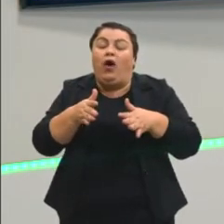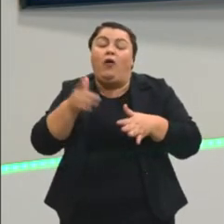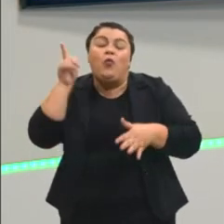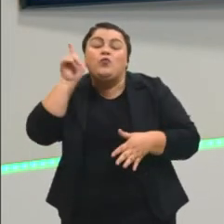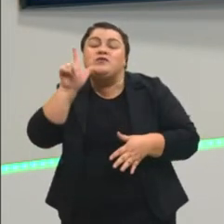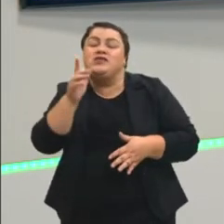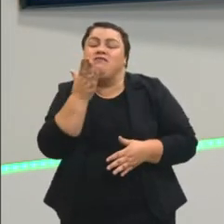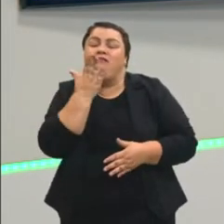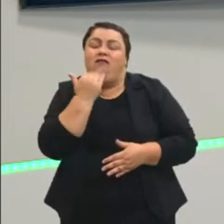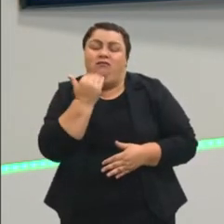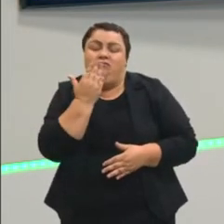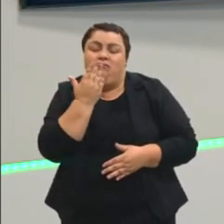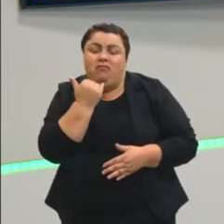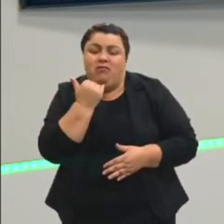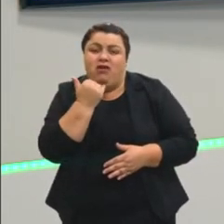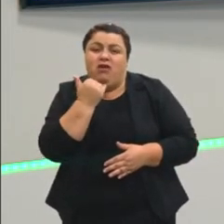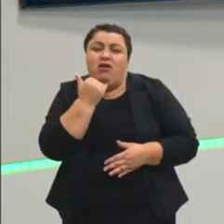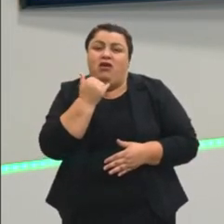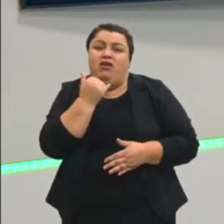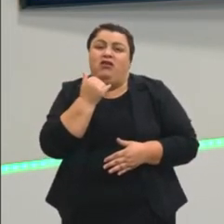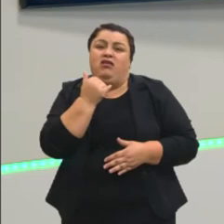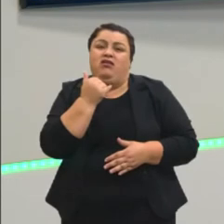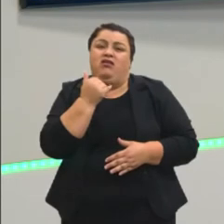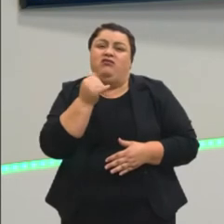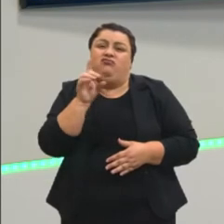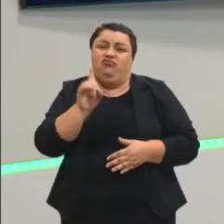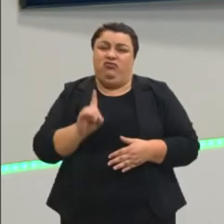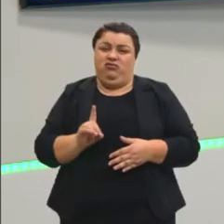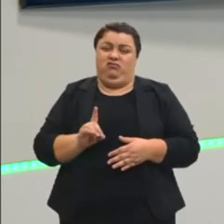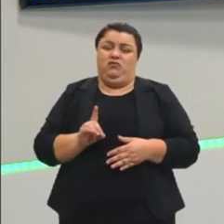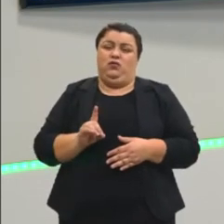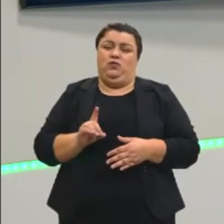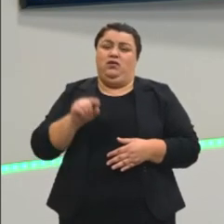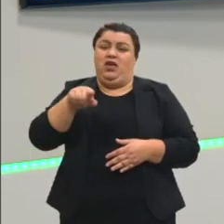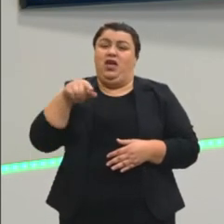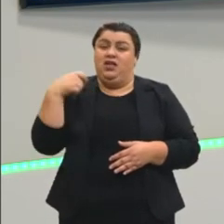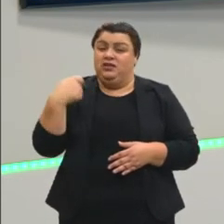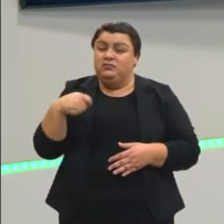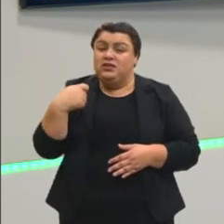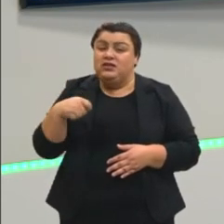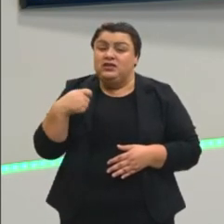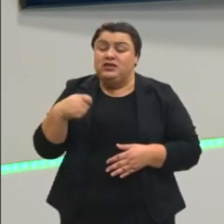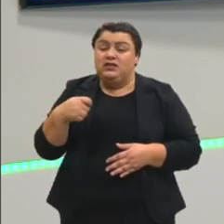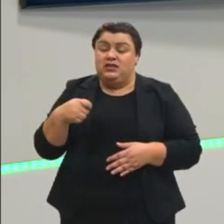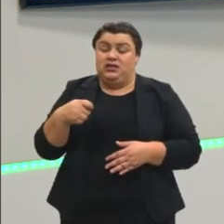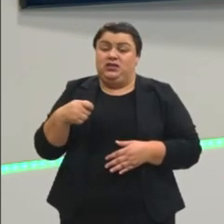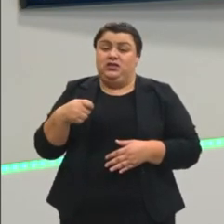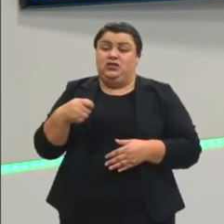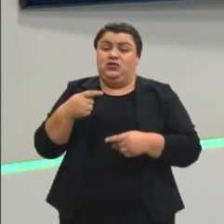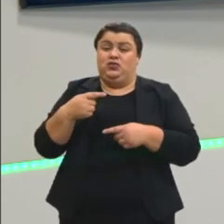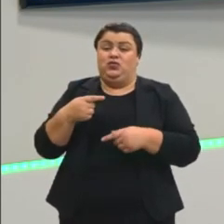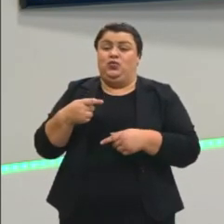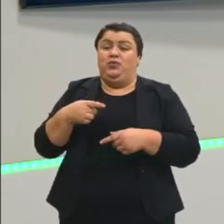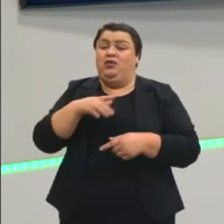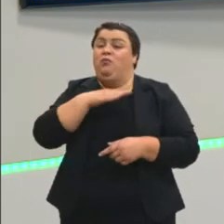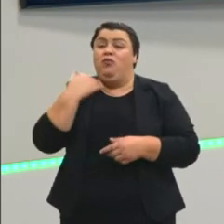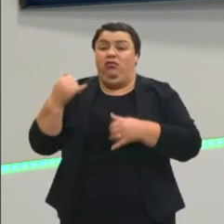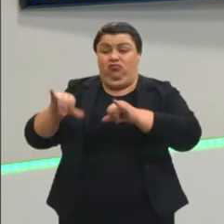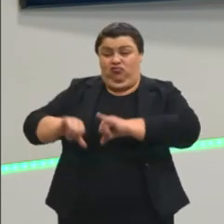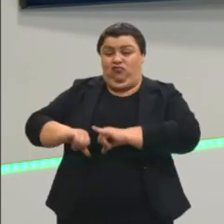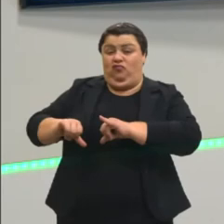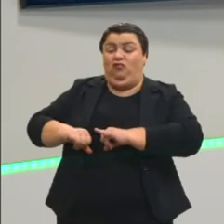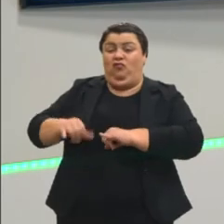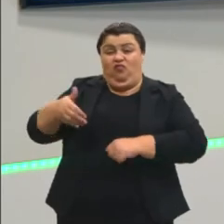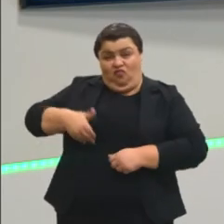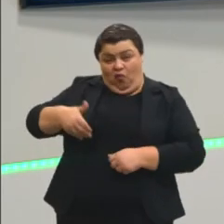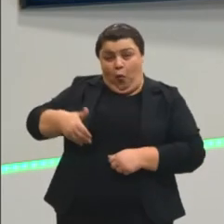minimamente digna e elas precisam, então, para não morrer de fome, catar no